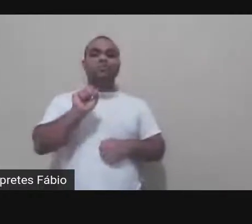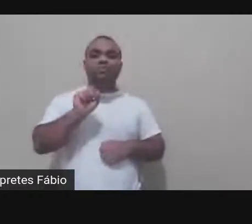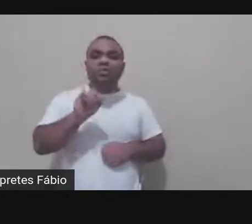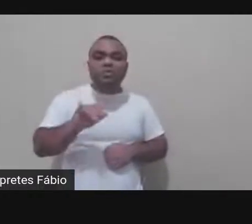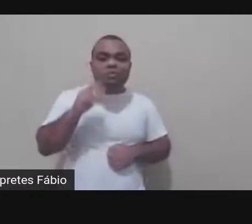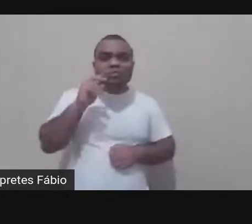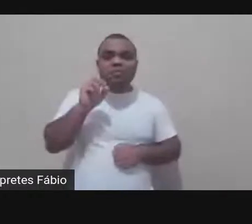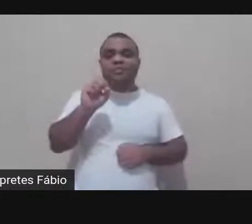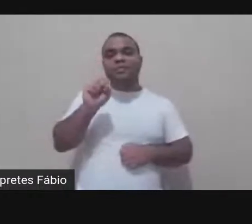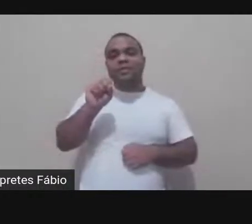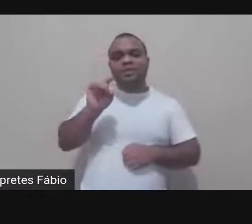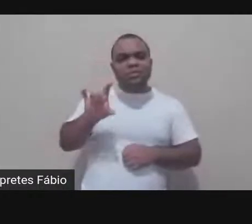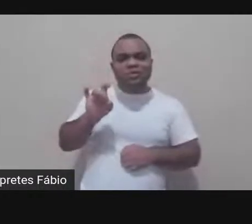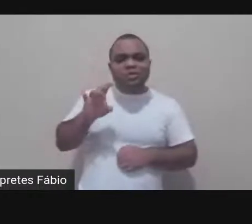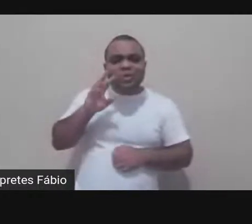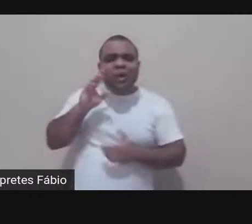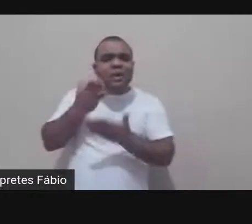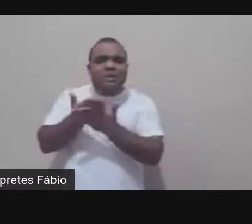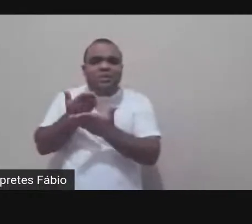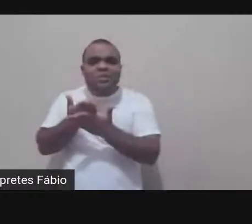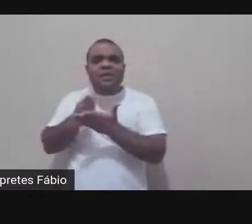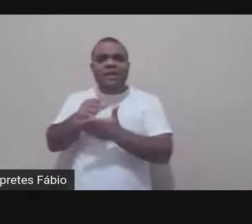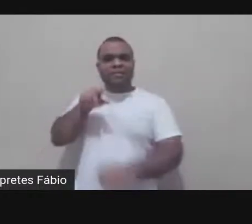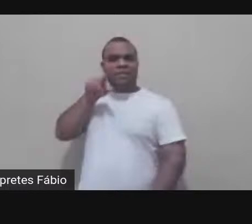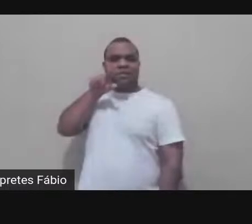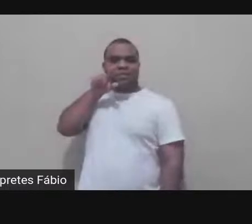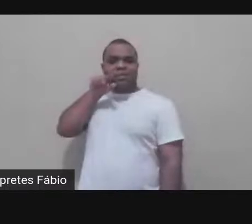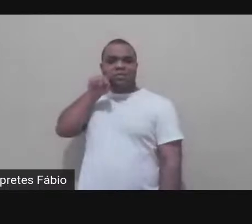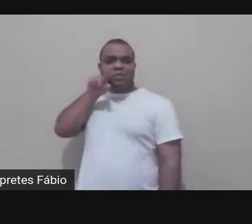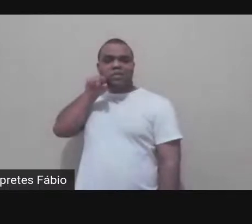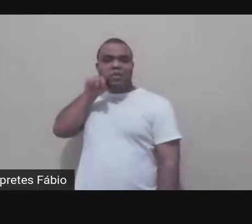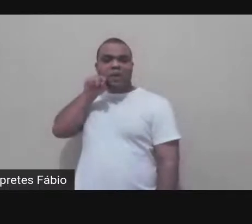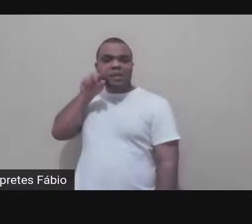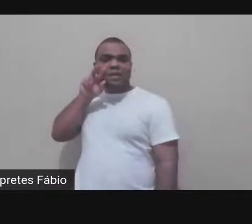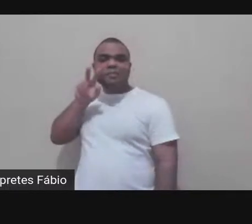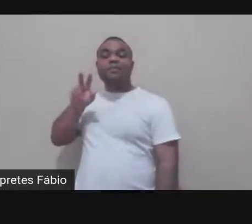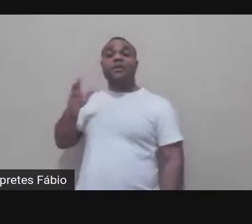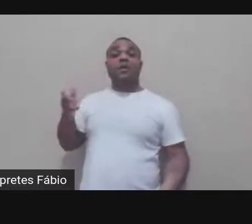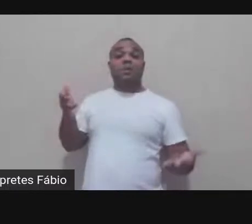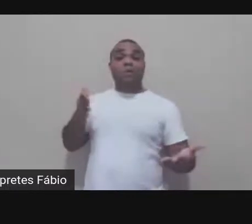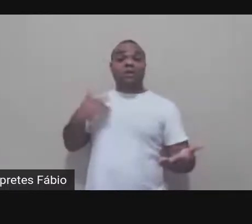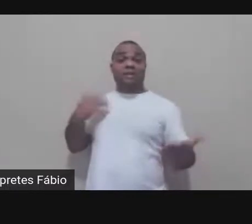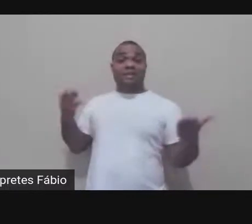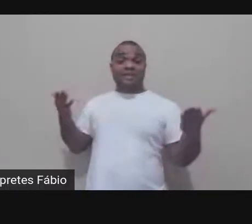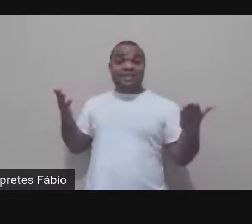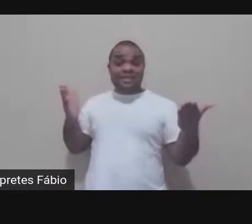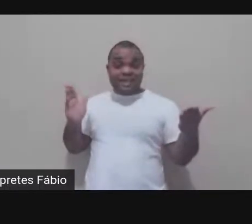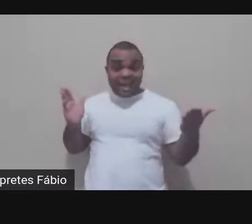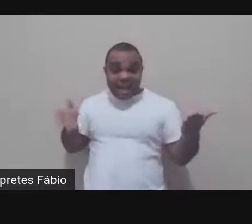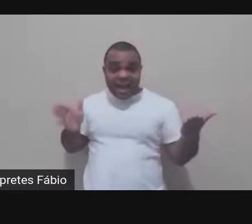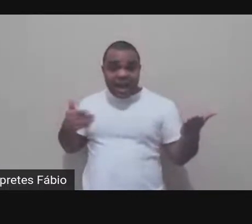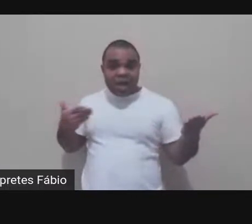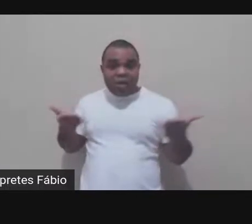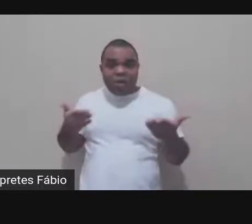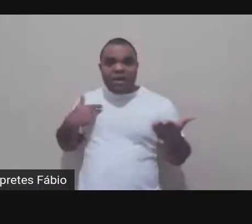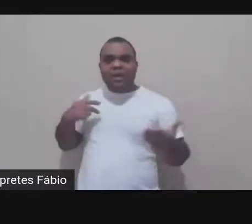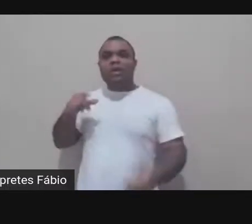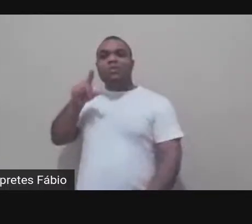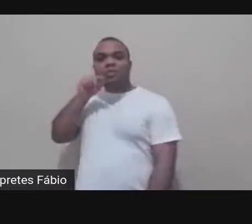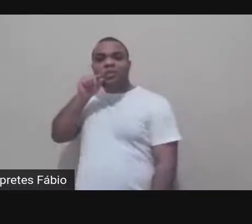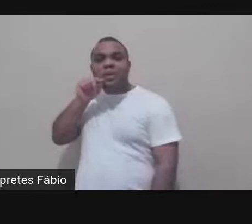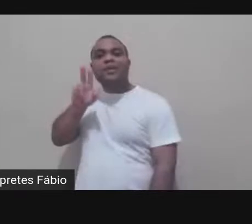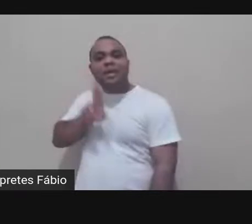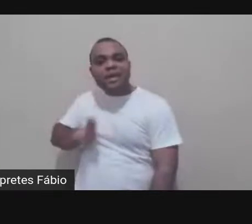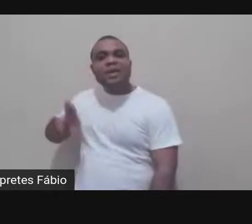por exemplo eu estudava o Twitter mas eu não era usuária do Twitter hoje eu sou uma usuária das redes que eu estudo e eu me sinto mais competente